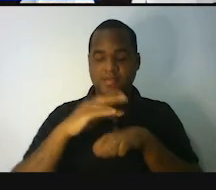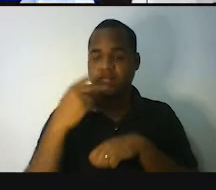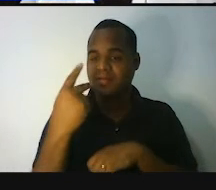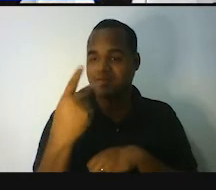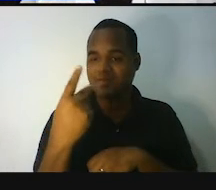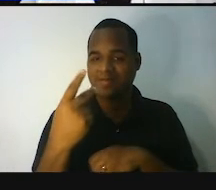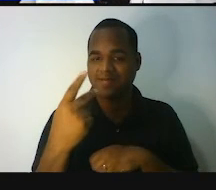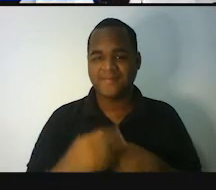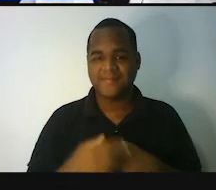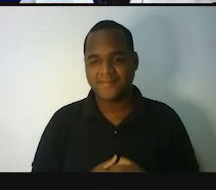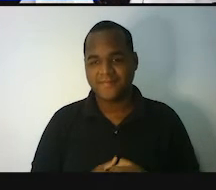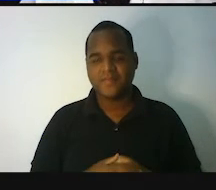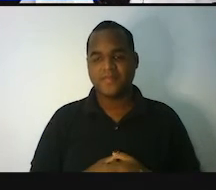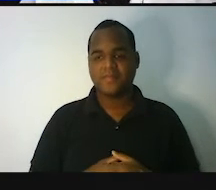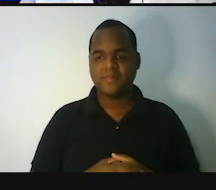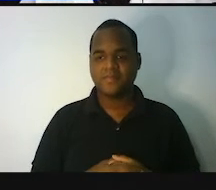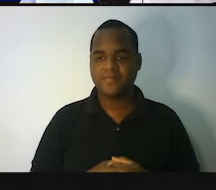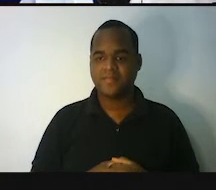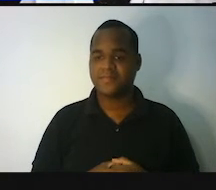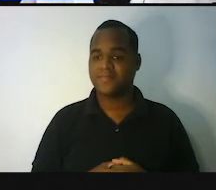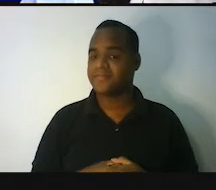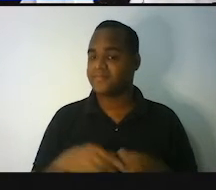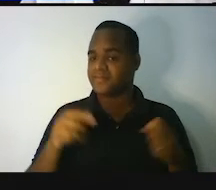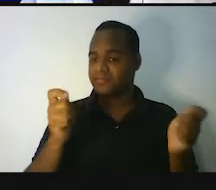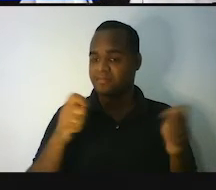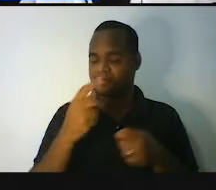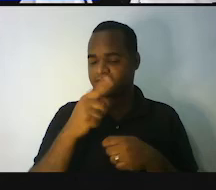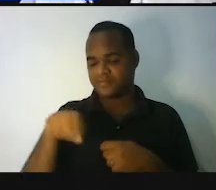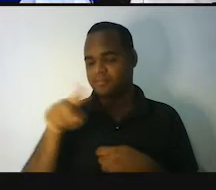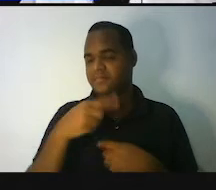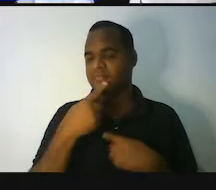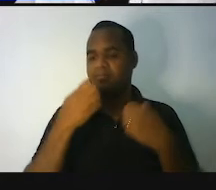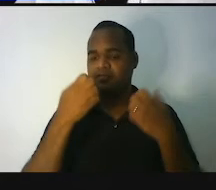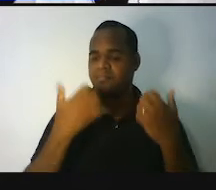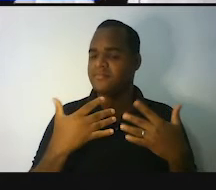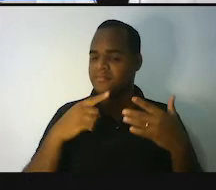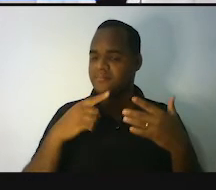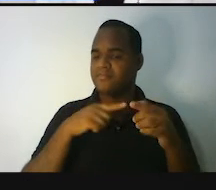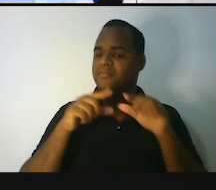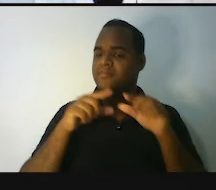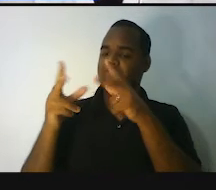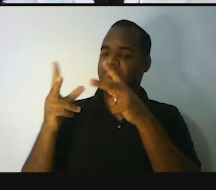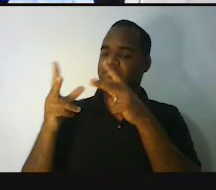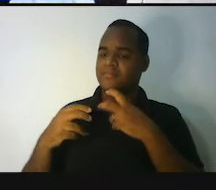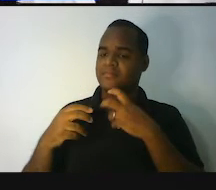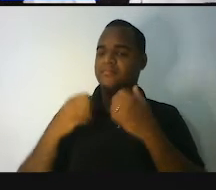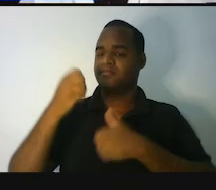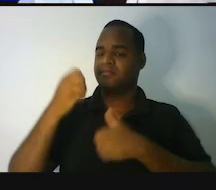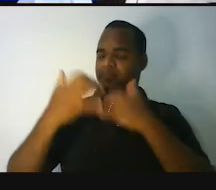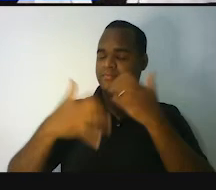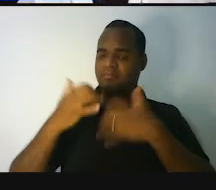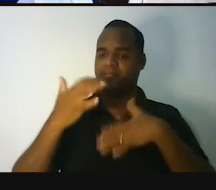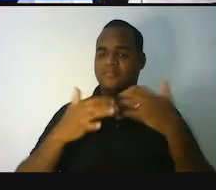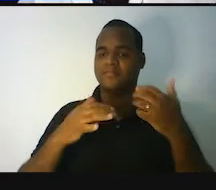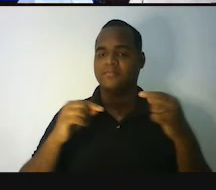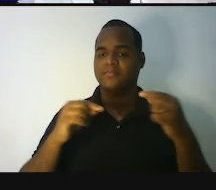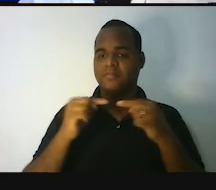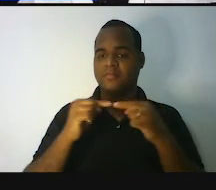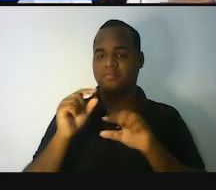A gente já consegue perceber coisas que podem ser medidas. Quer ver só a sua altura,